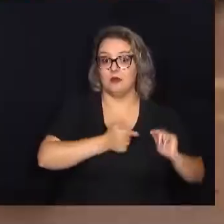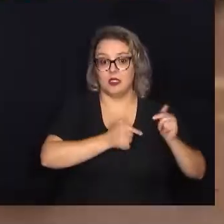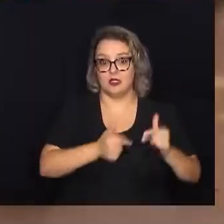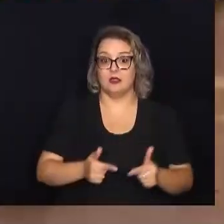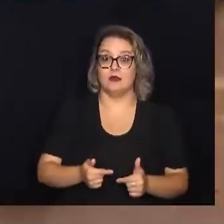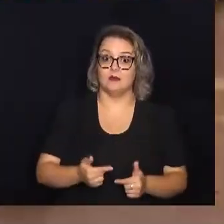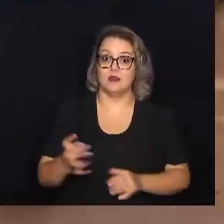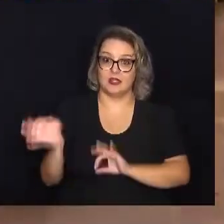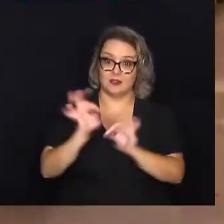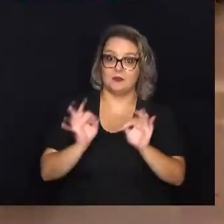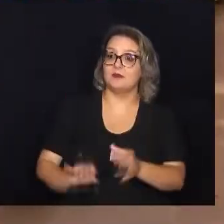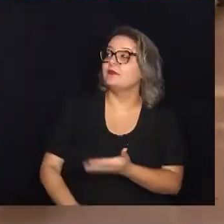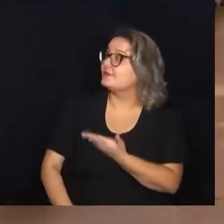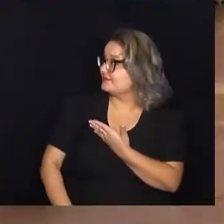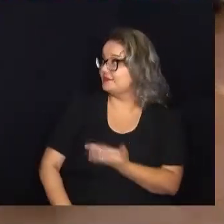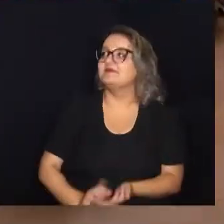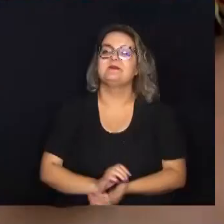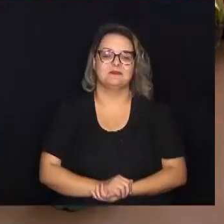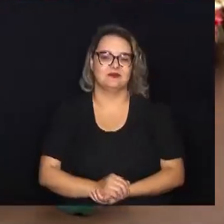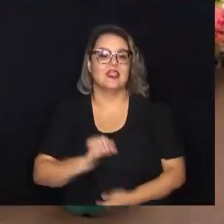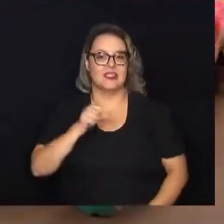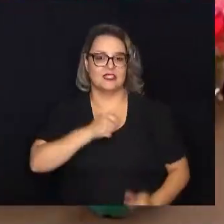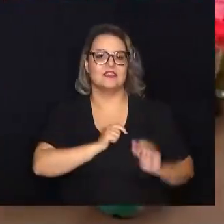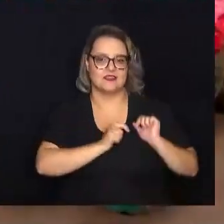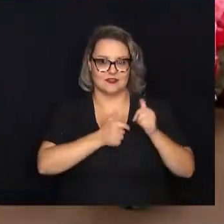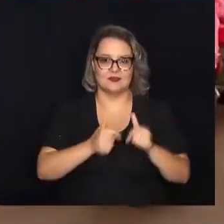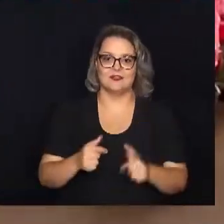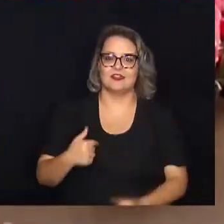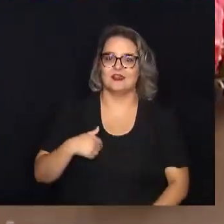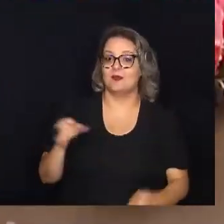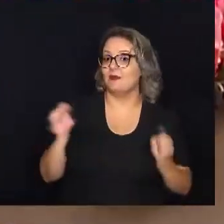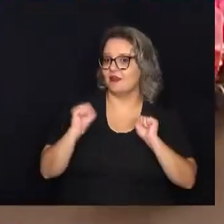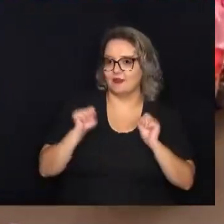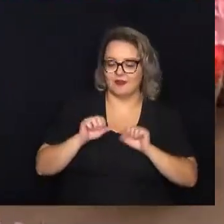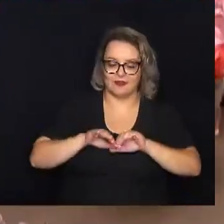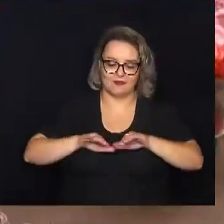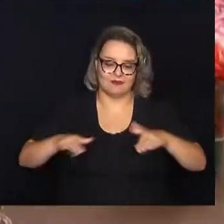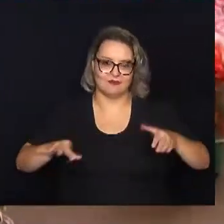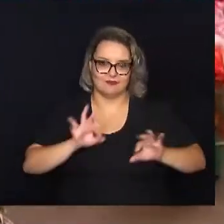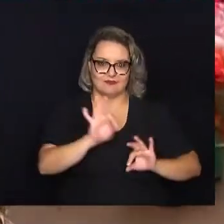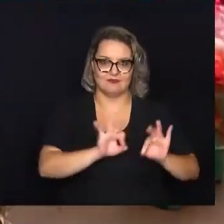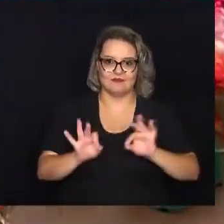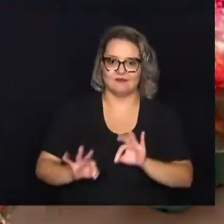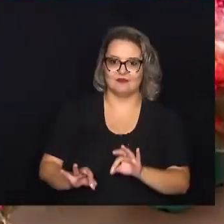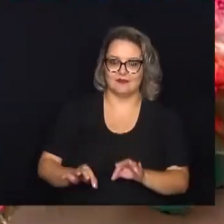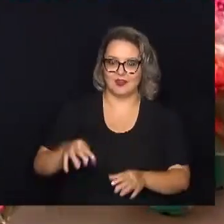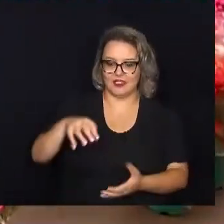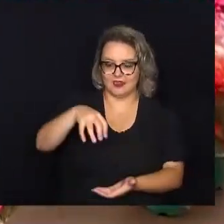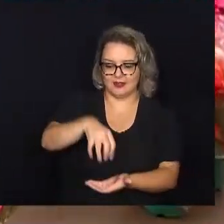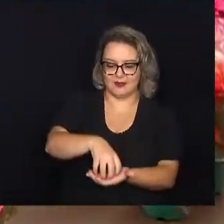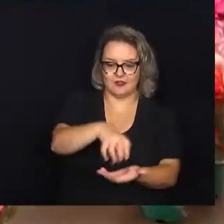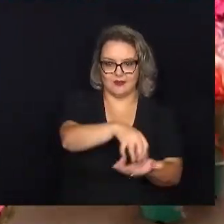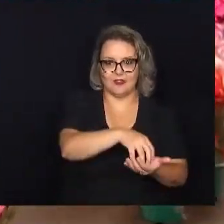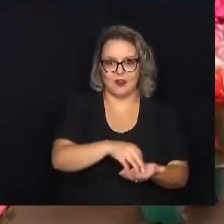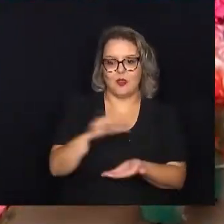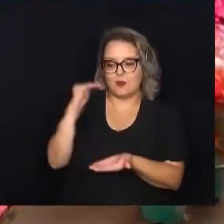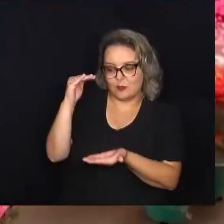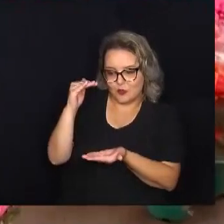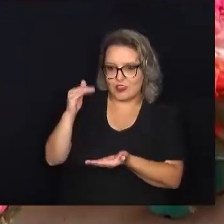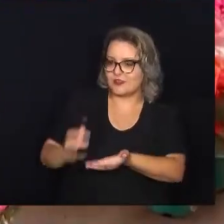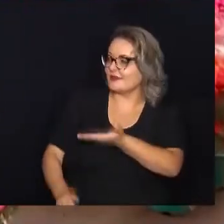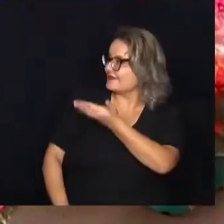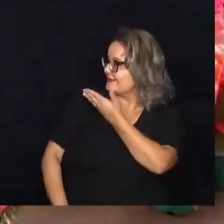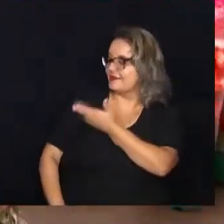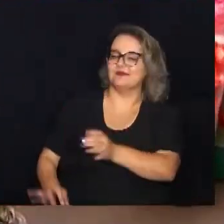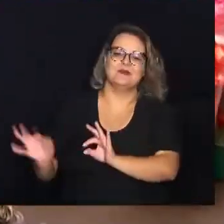decoradora. É uma tradição, sim. Eu gosto de decorar a mesa. Então, eu vou fazer centro de mesa com eles, pequenininhos assim, dessa forma,